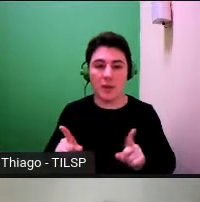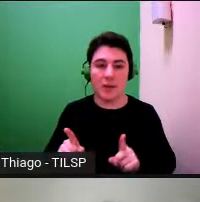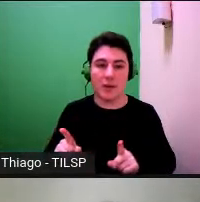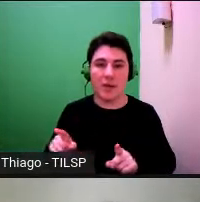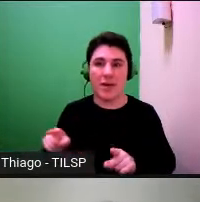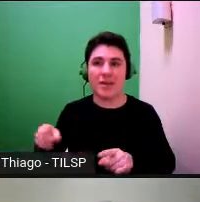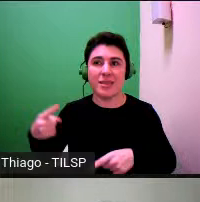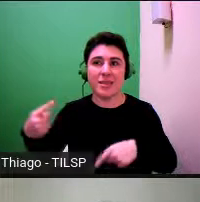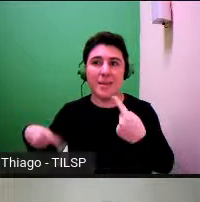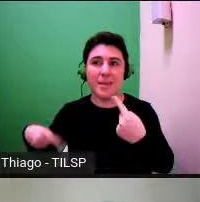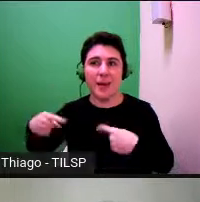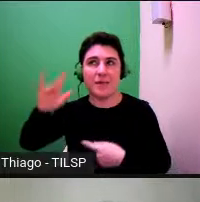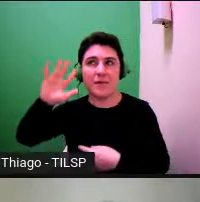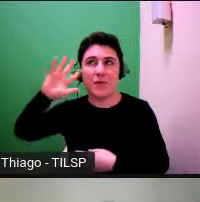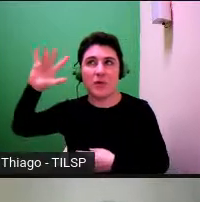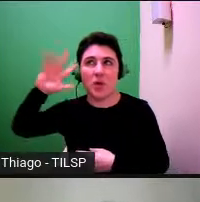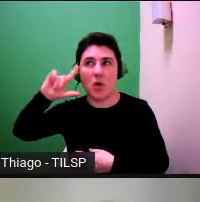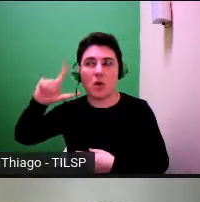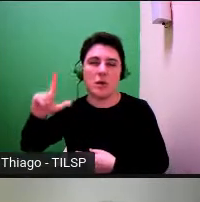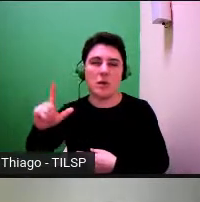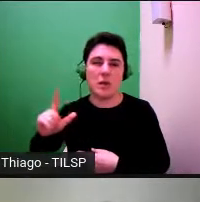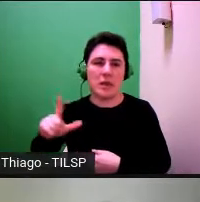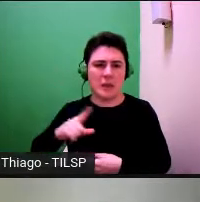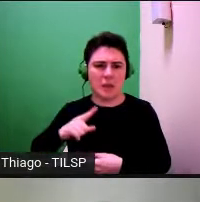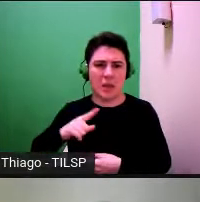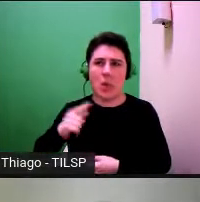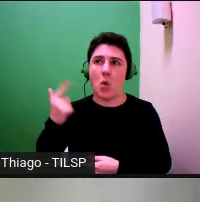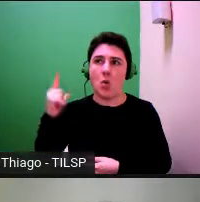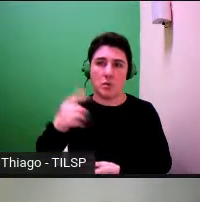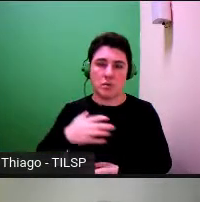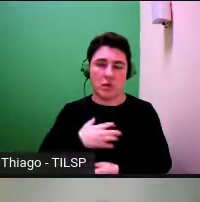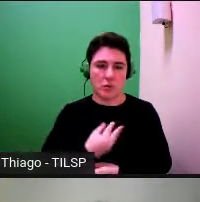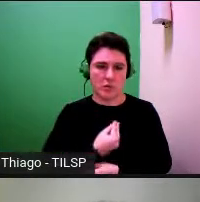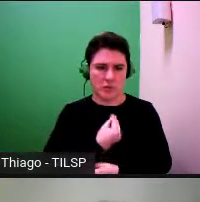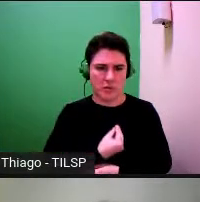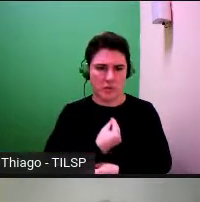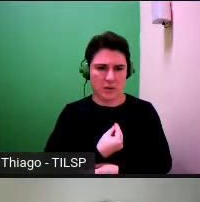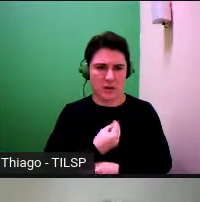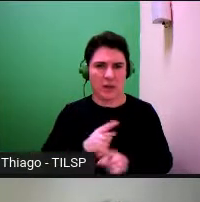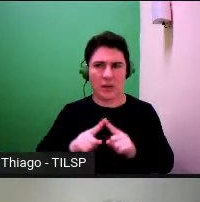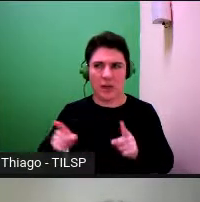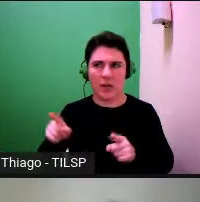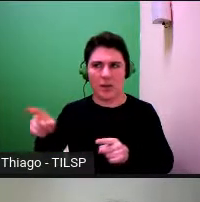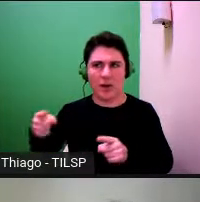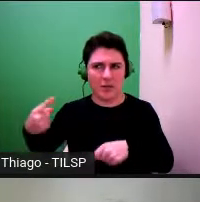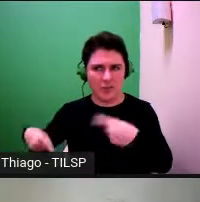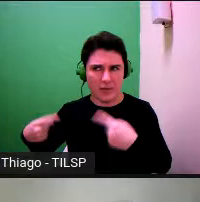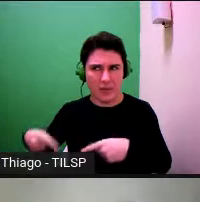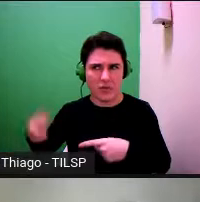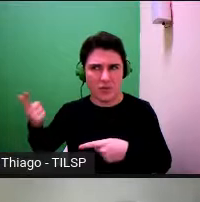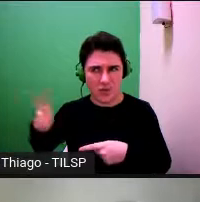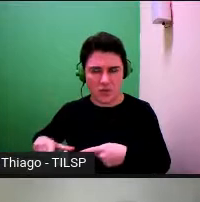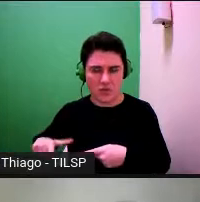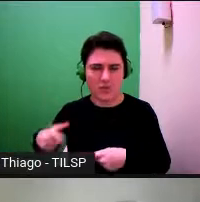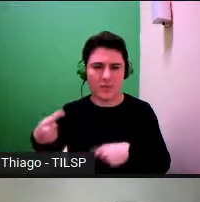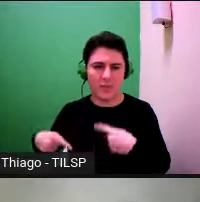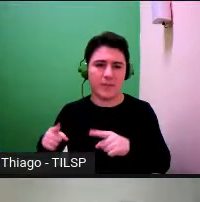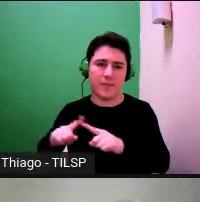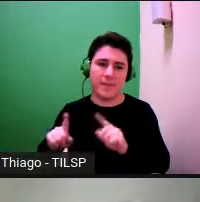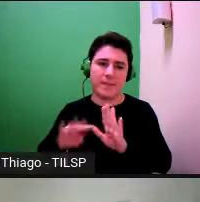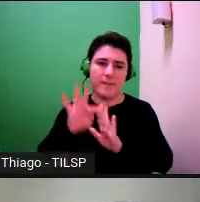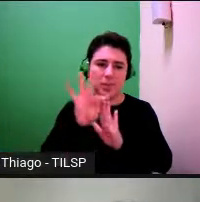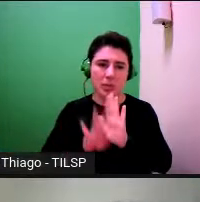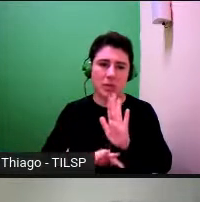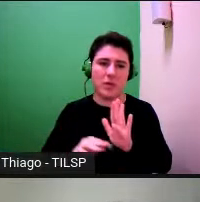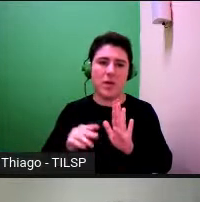científico se houver outras formas de vida reconhecidas abre reabre o debate curiosamente o texto deixa para